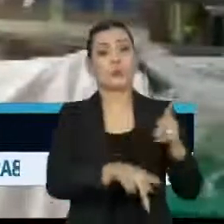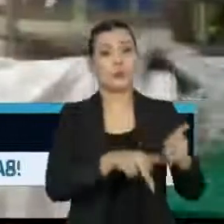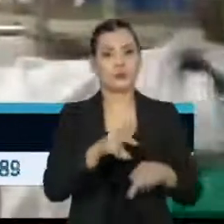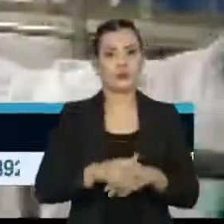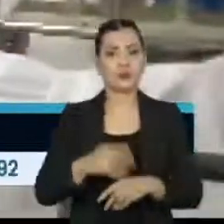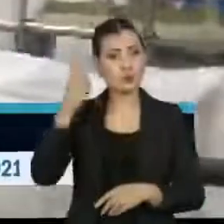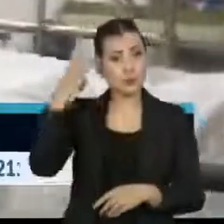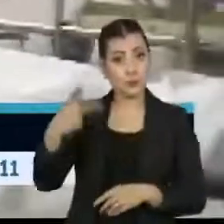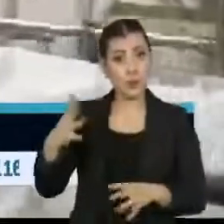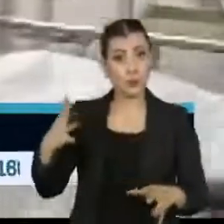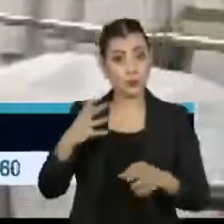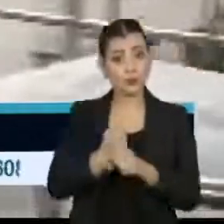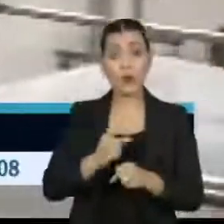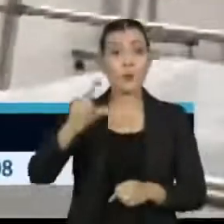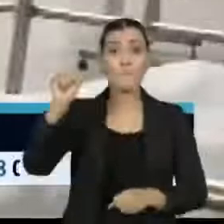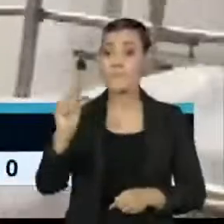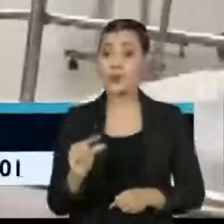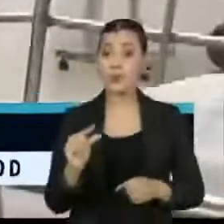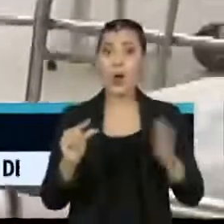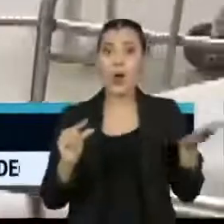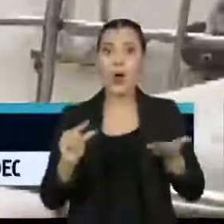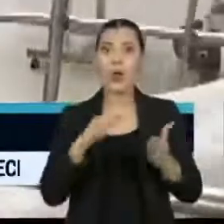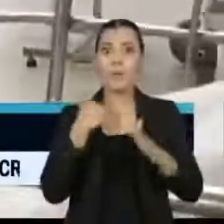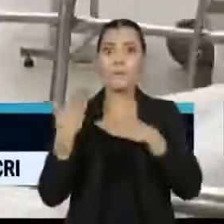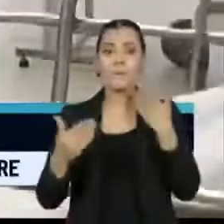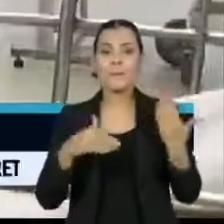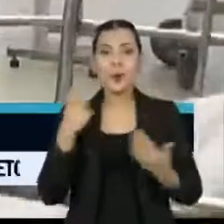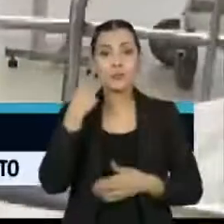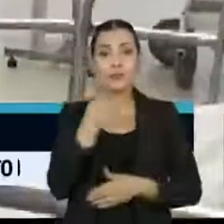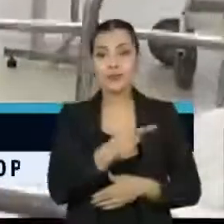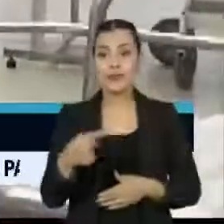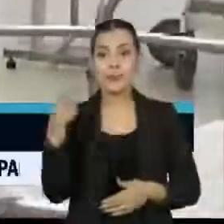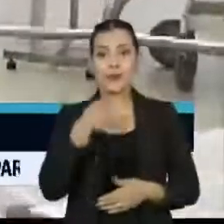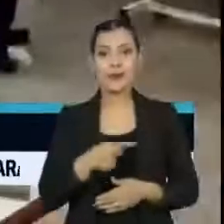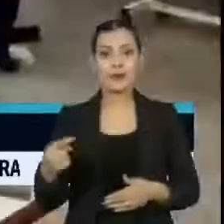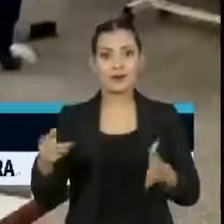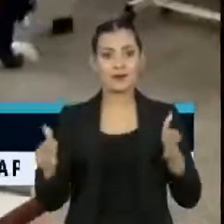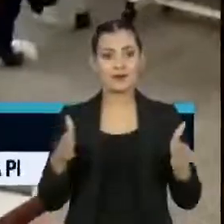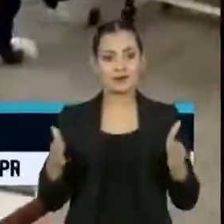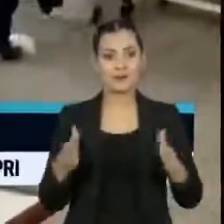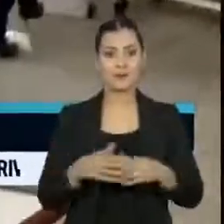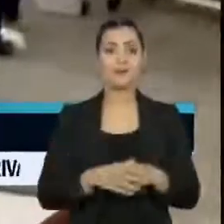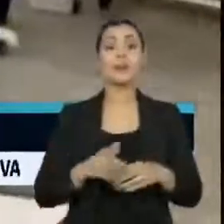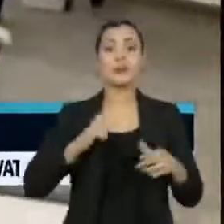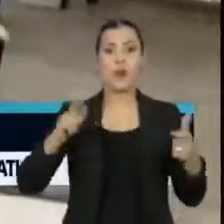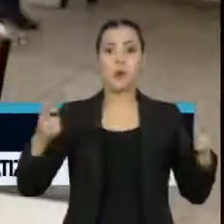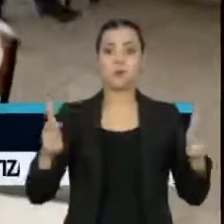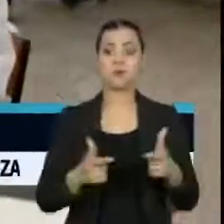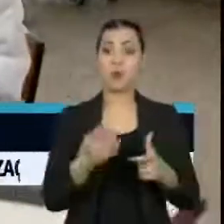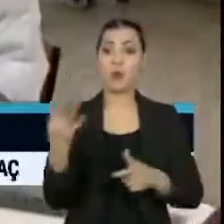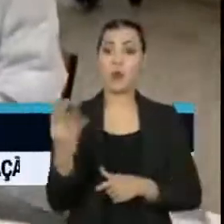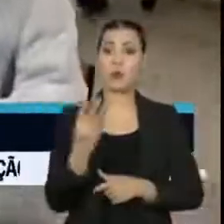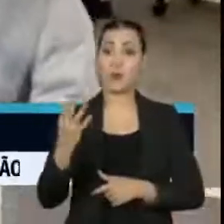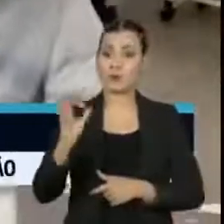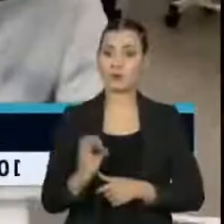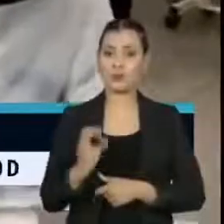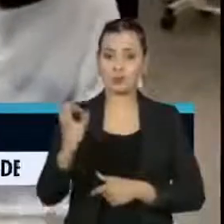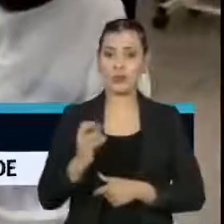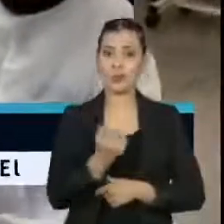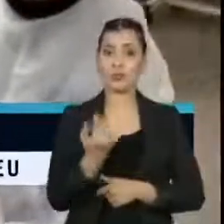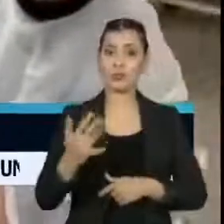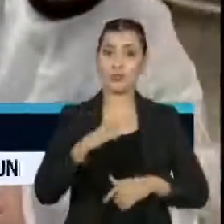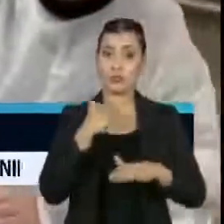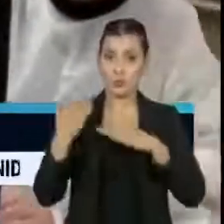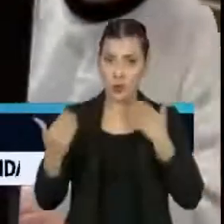São Paulo registrou a menor média móvel de mortes semanal dos últimos seis meses. Houve queda de 44% no